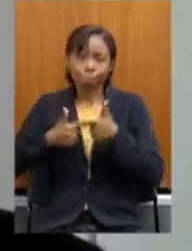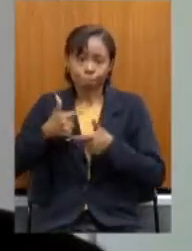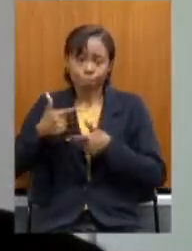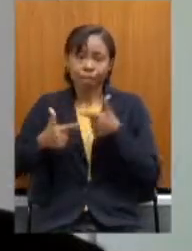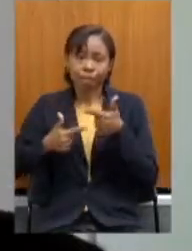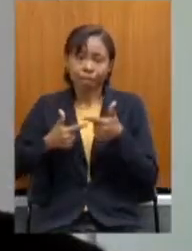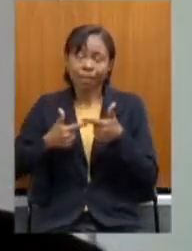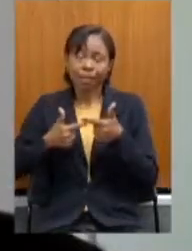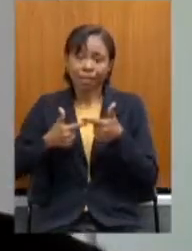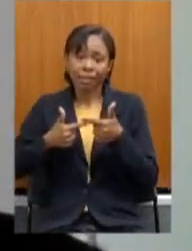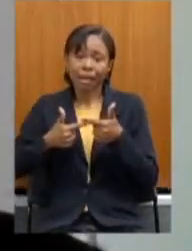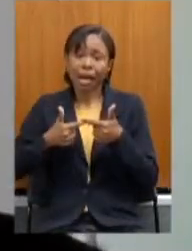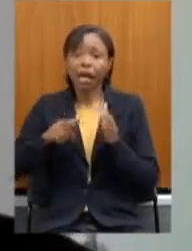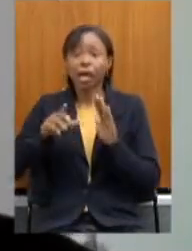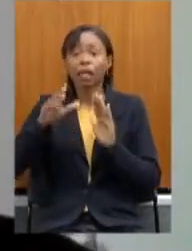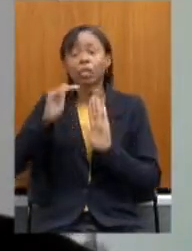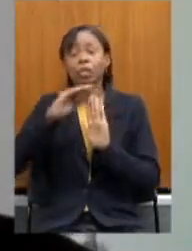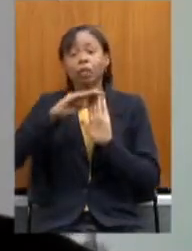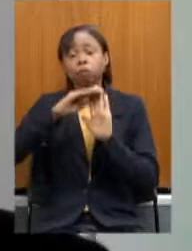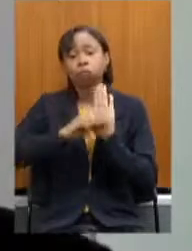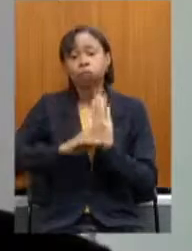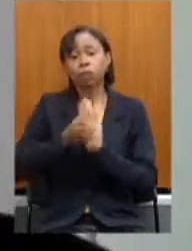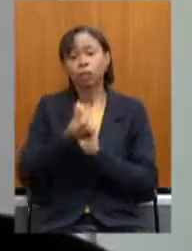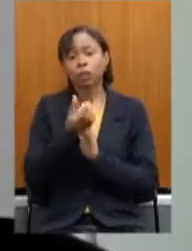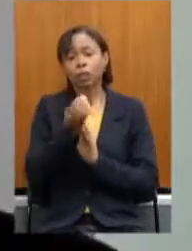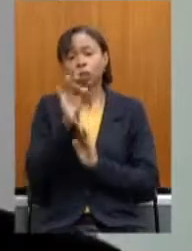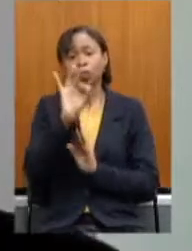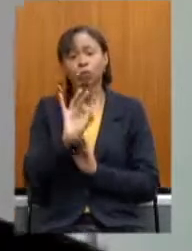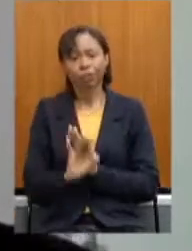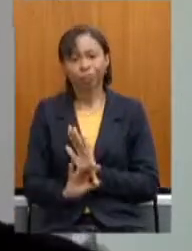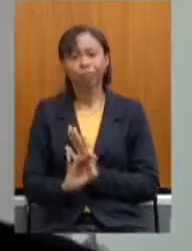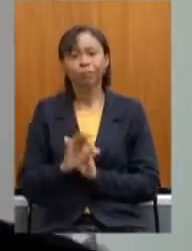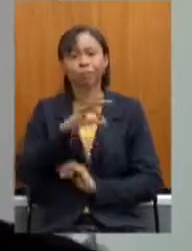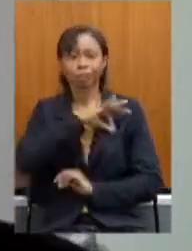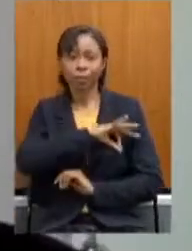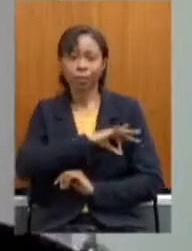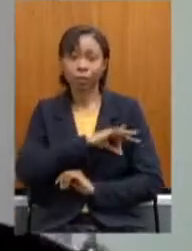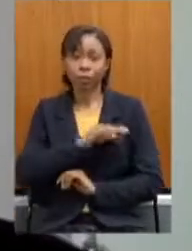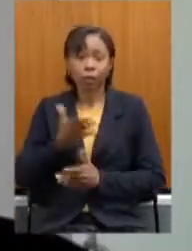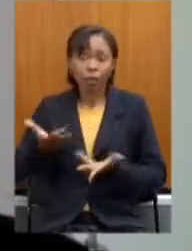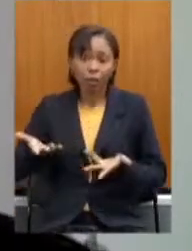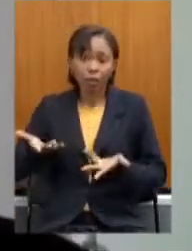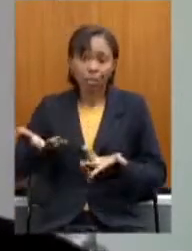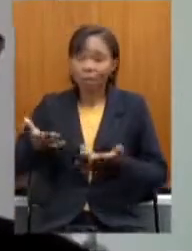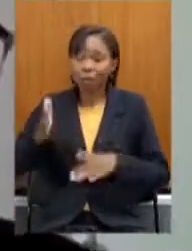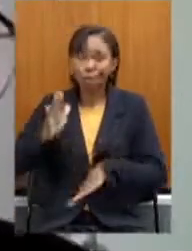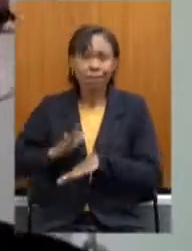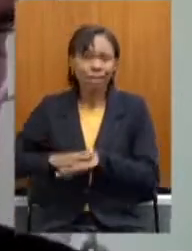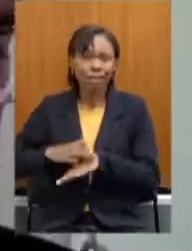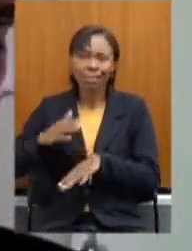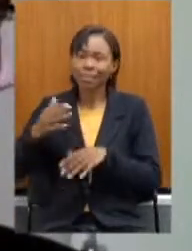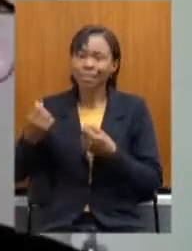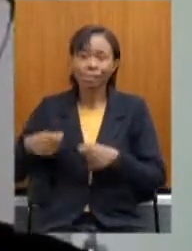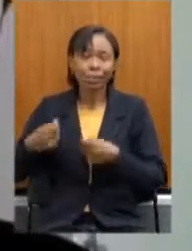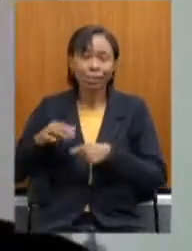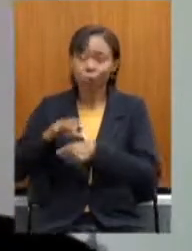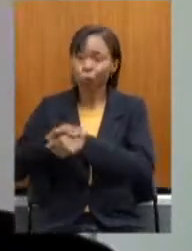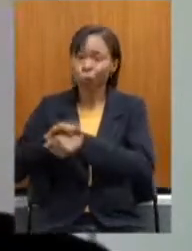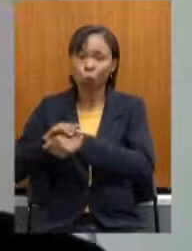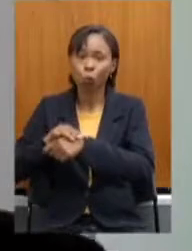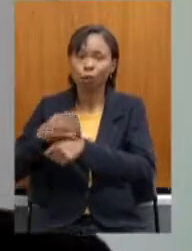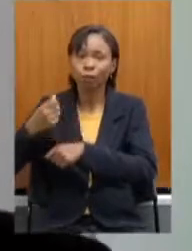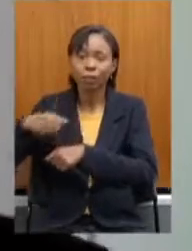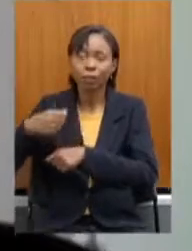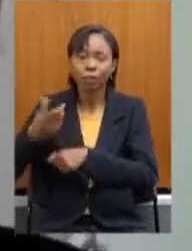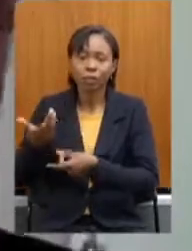queda rígida de 60% dos seus rendimentos é quando ele mais precisa. A pessoa adoecida vai gastar mais